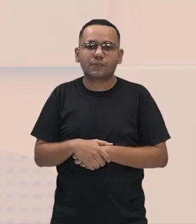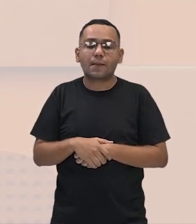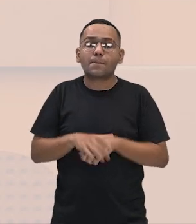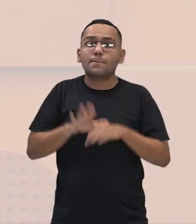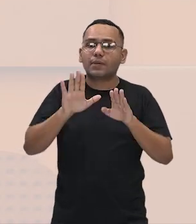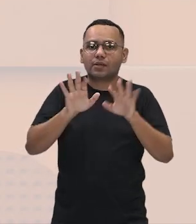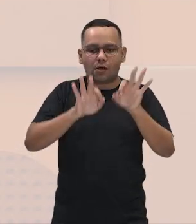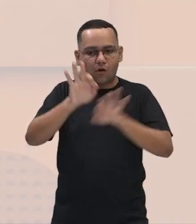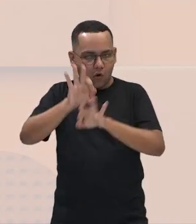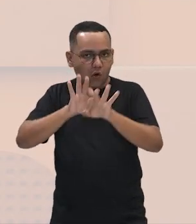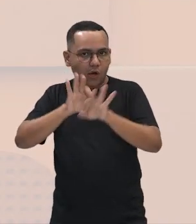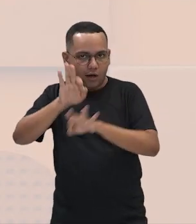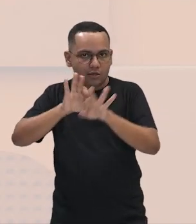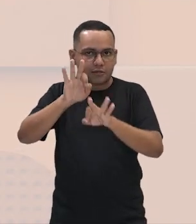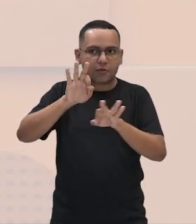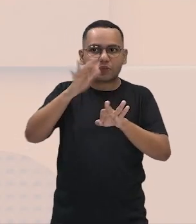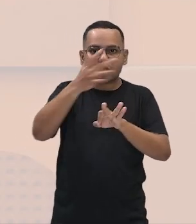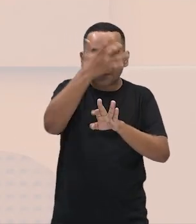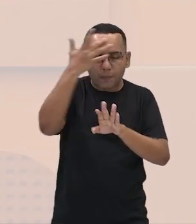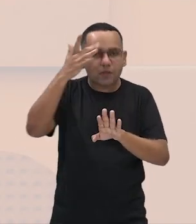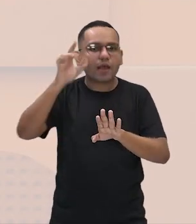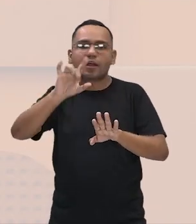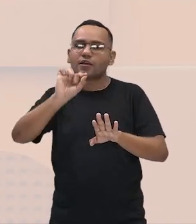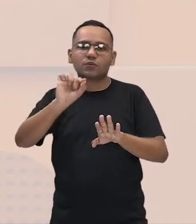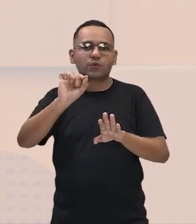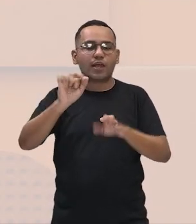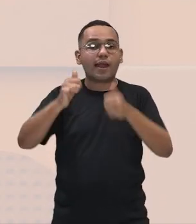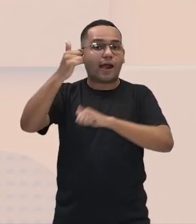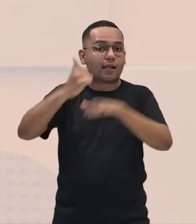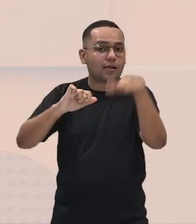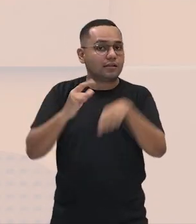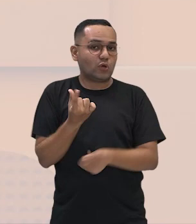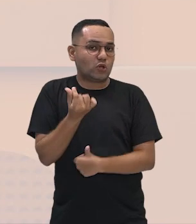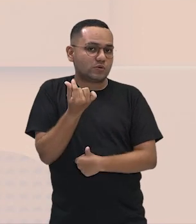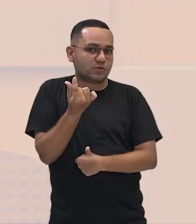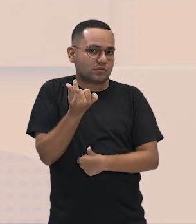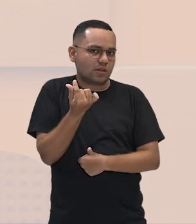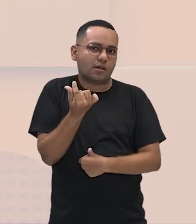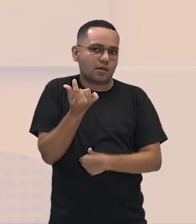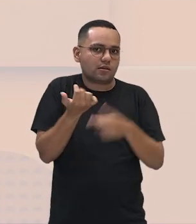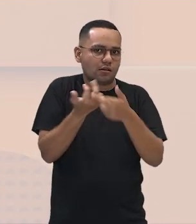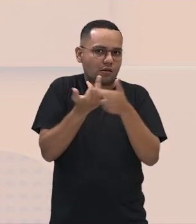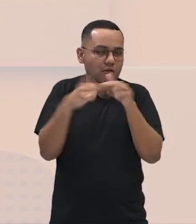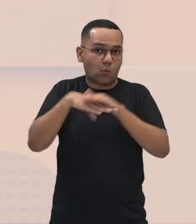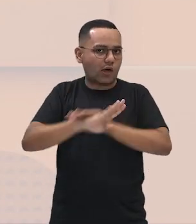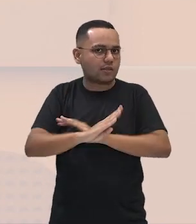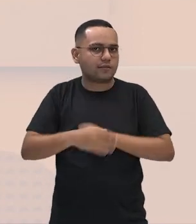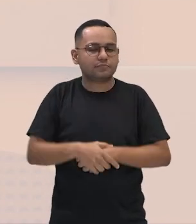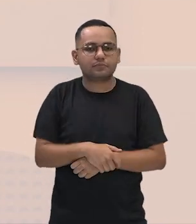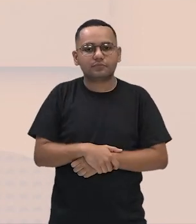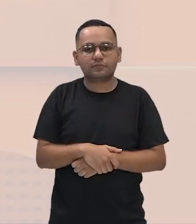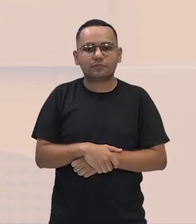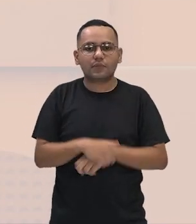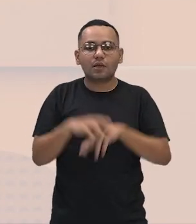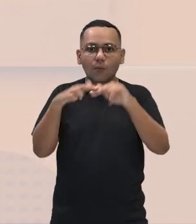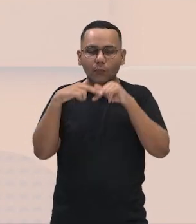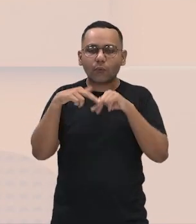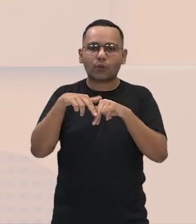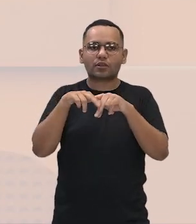riqueza de cada um. Não é isso? Então, os patrícios comandavam muitas centúrias